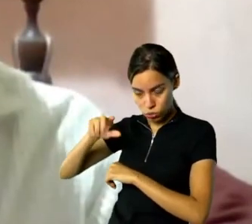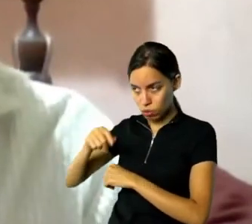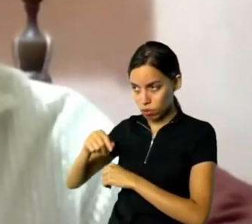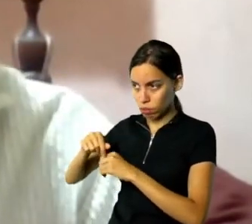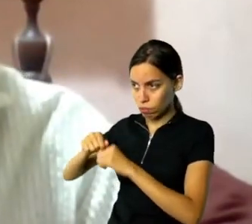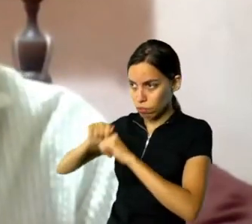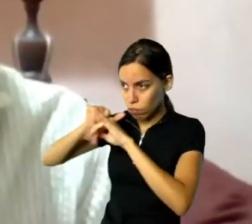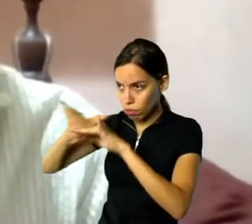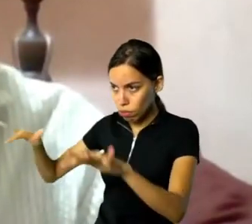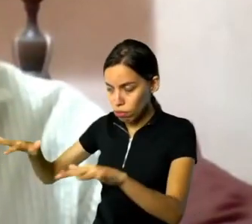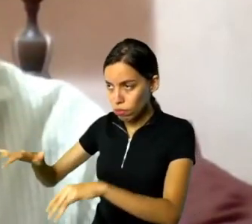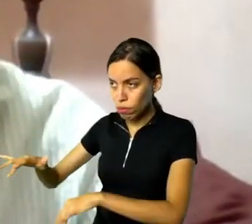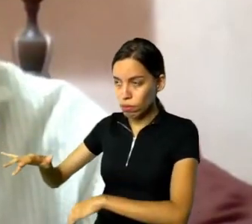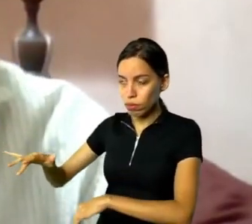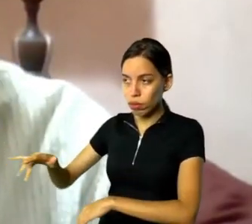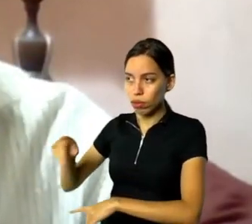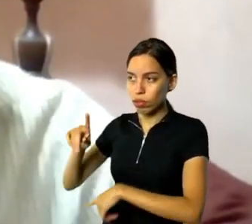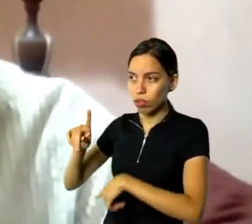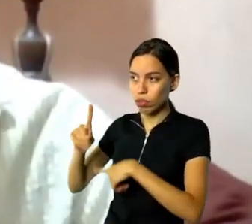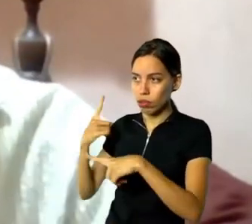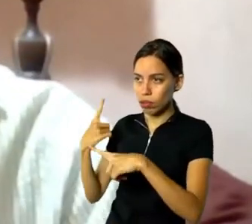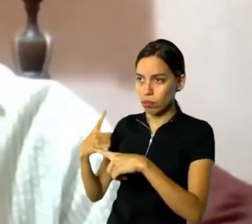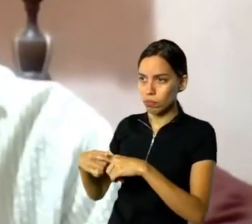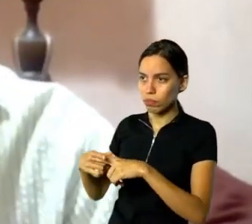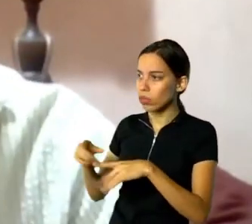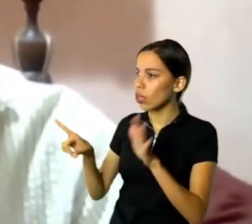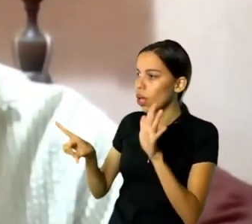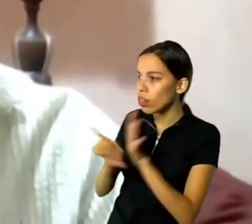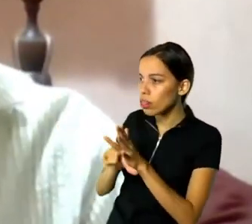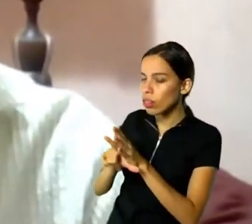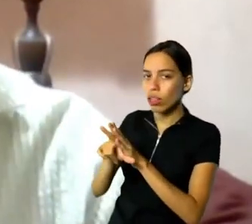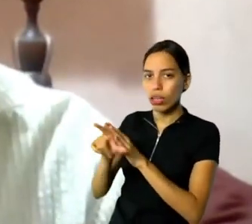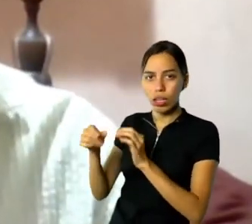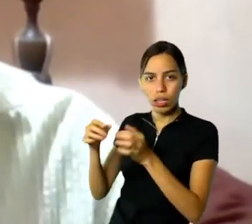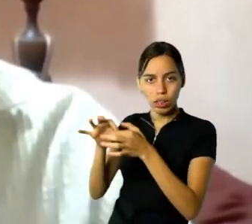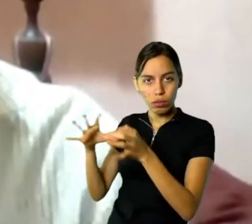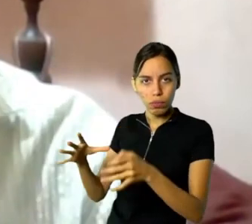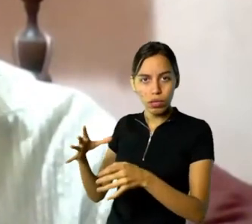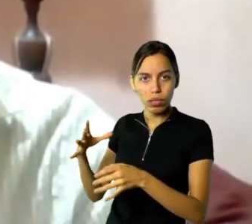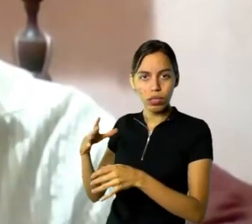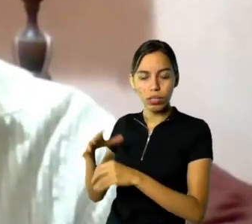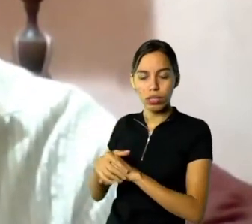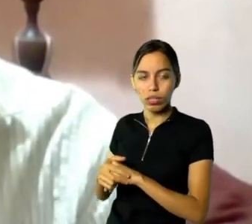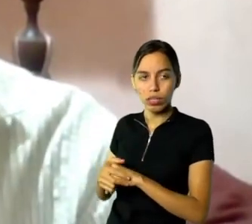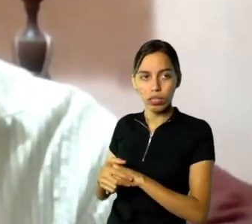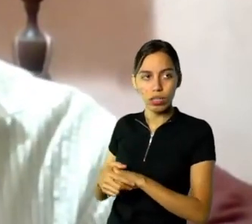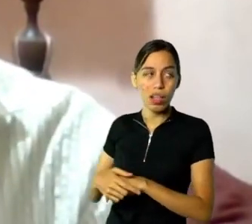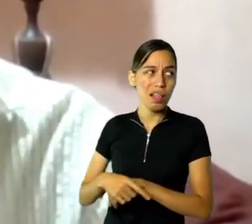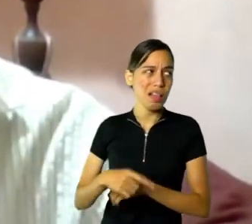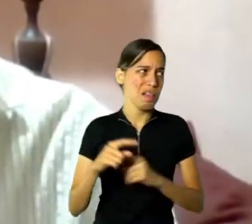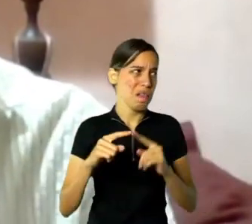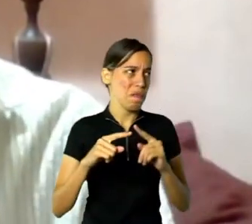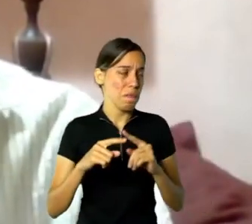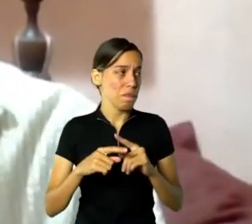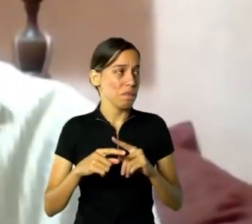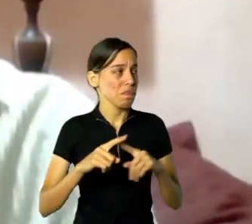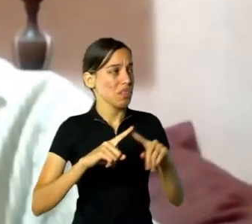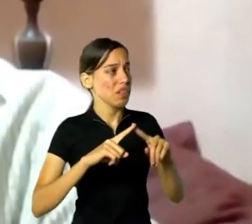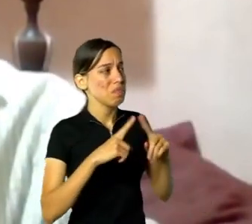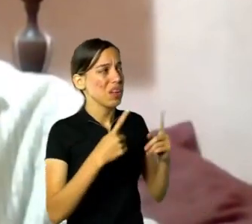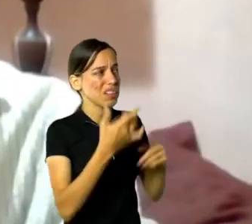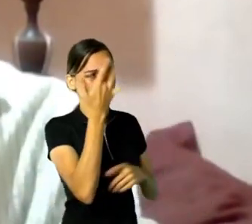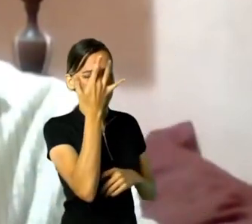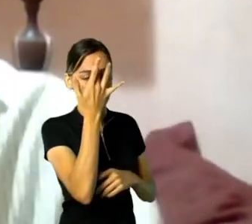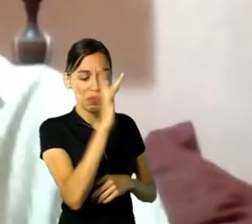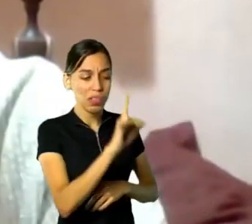passar o projeto na lei, mas eu não garanto que vocês vão passar e captar um projeto. Eu falei, não,